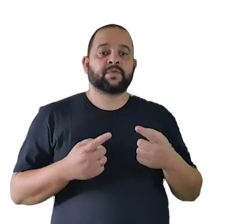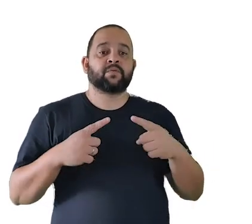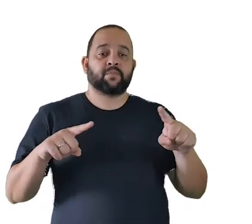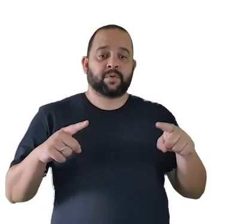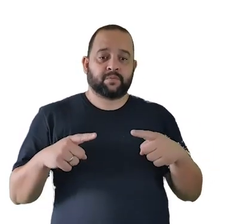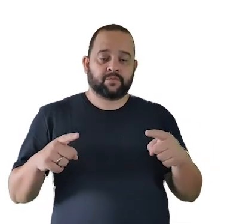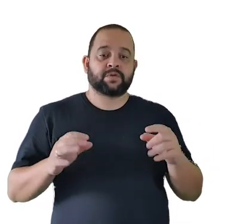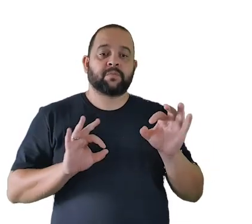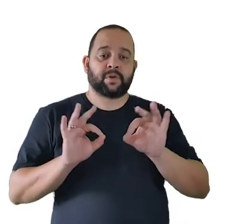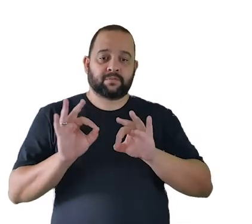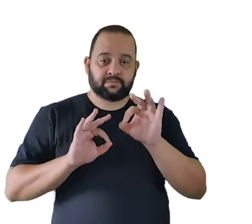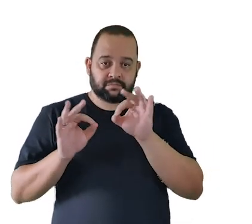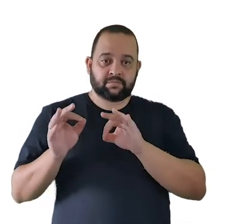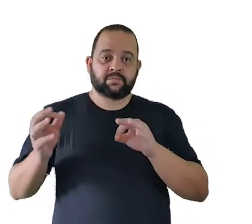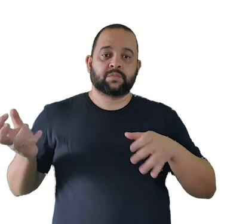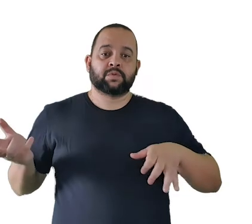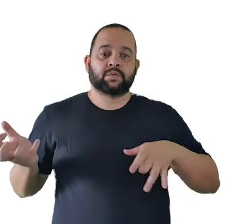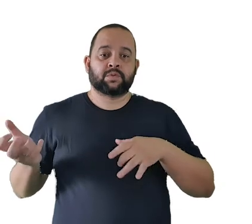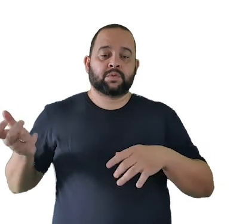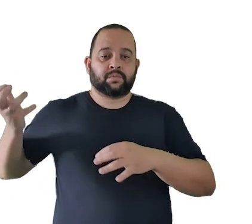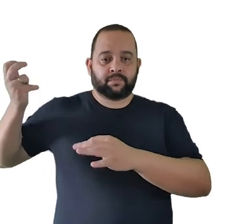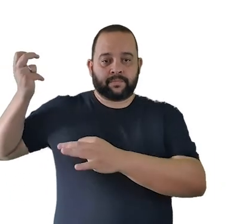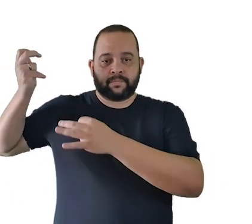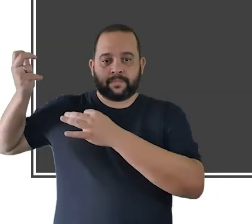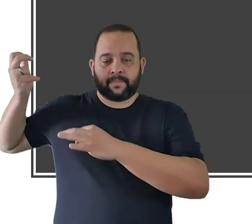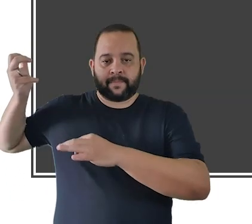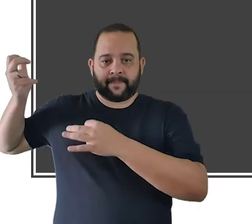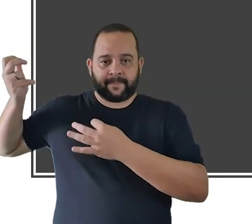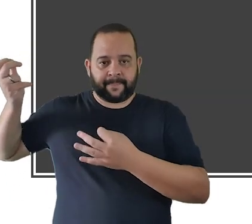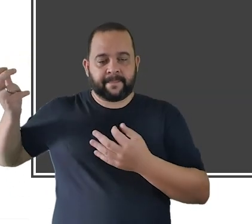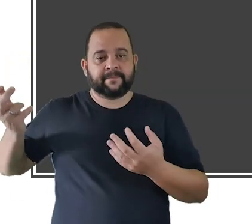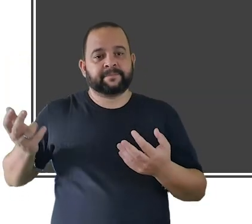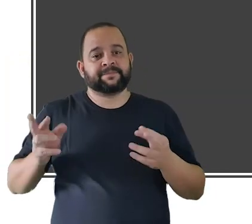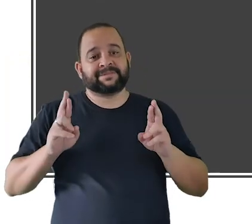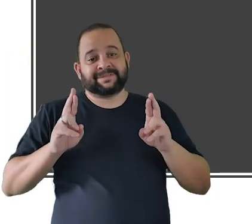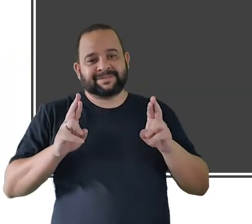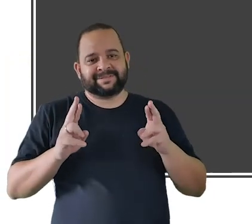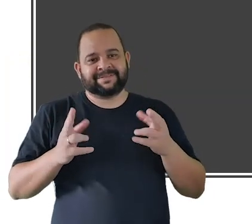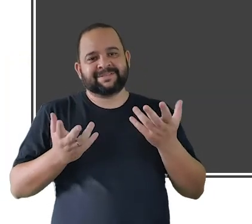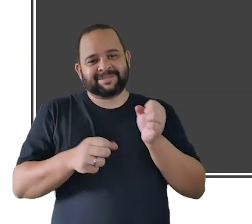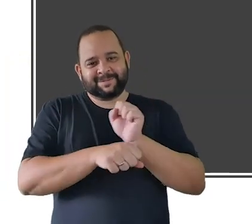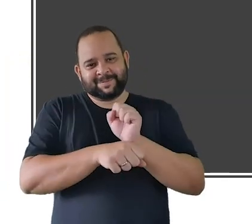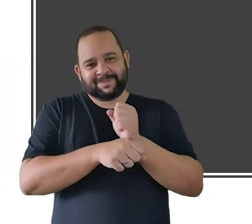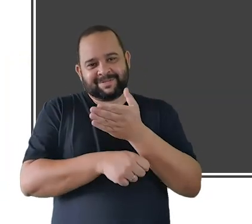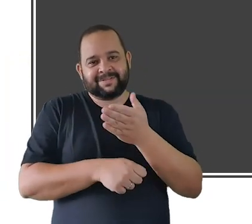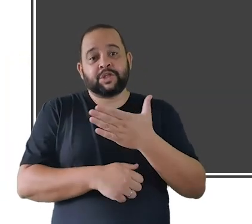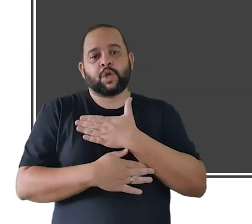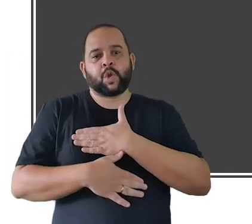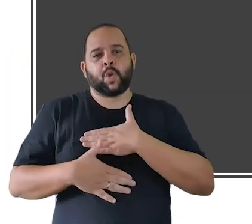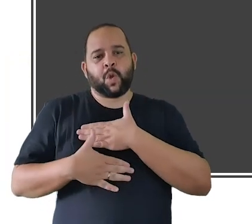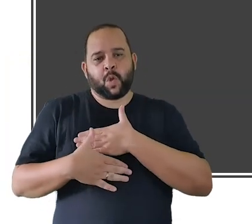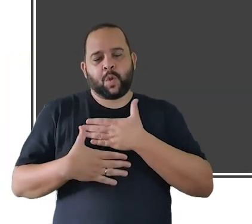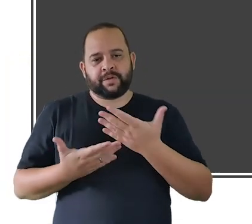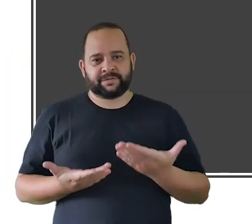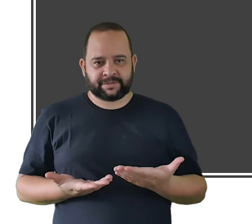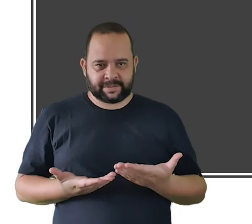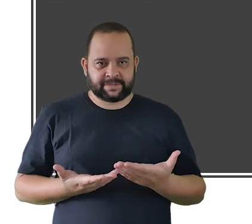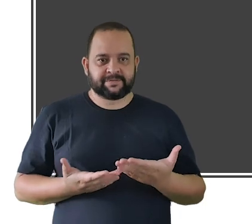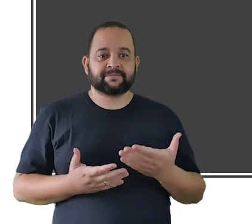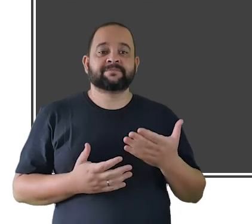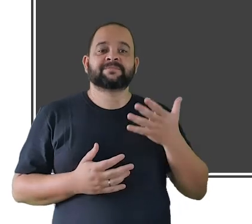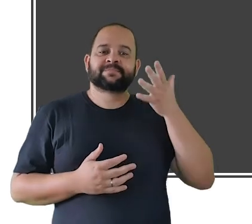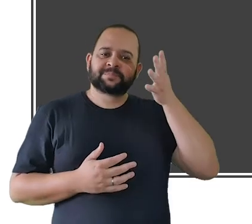de cordas bom espero que vocês tenham gostado que vocês